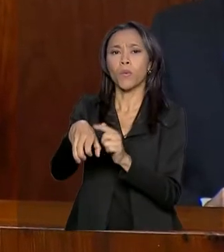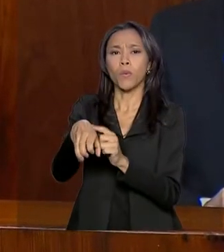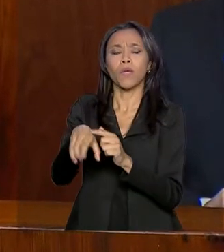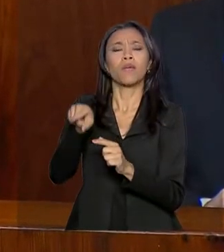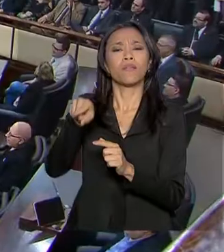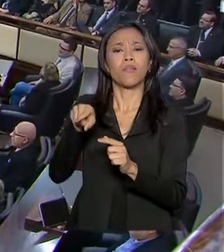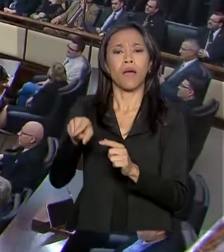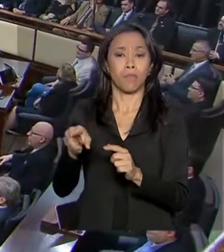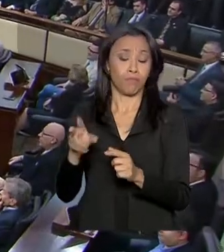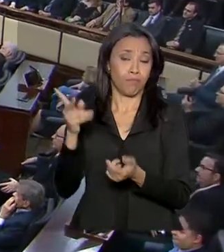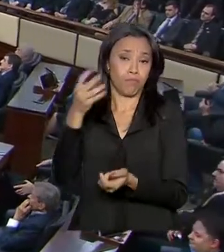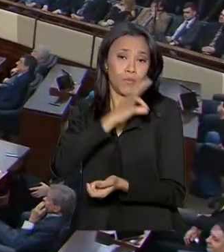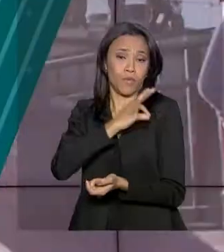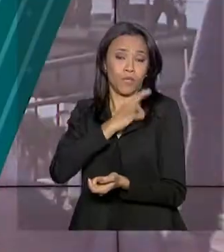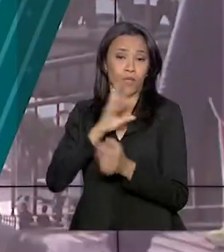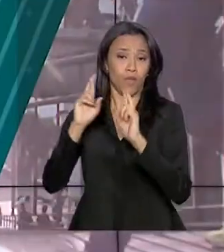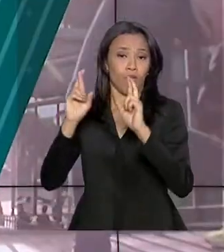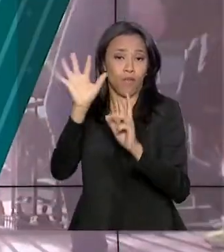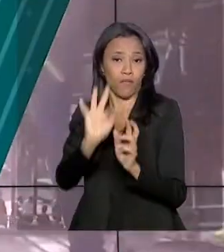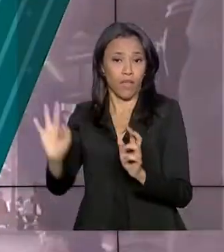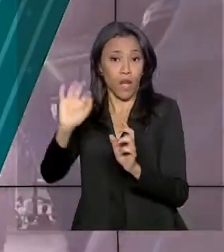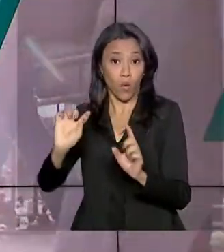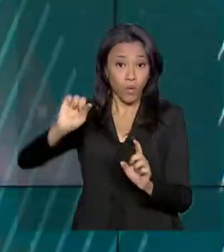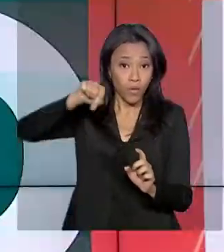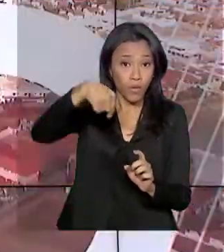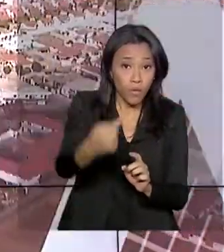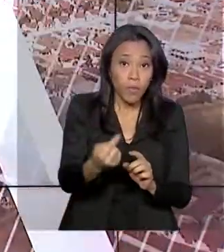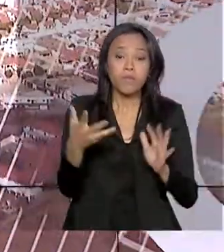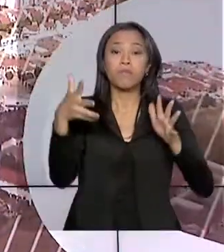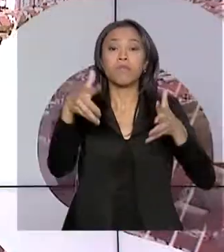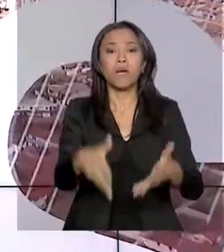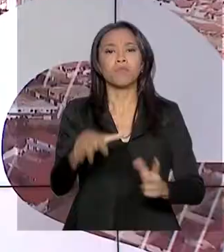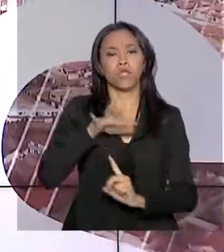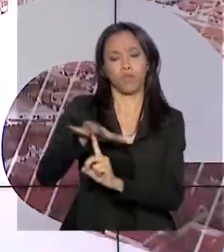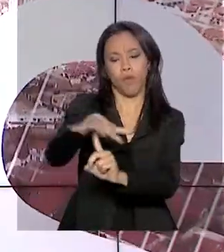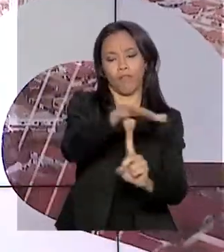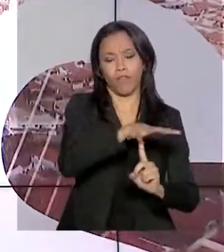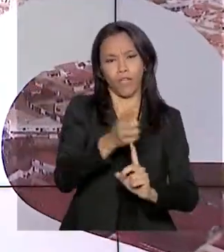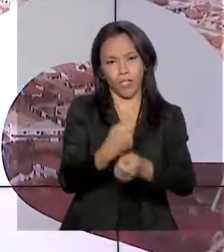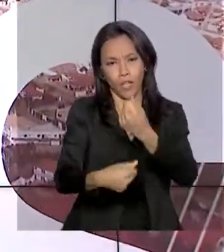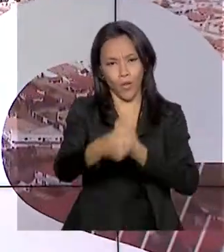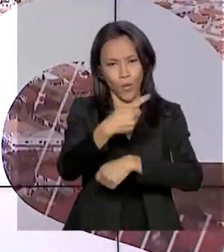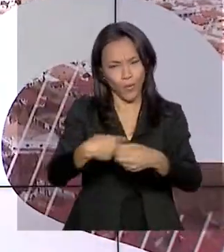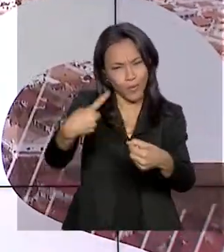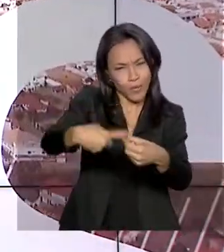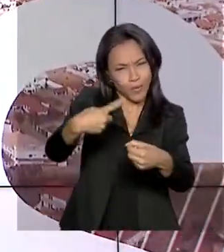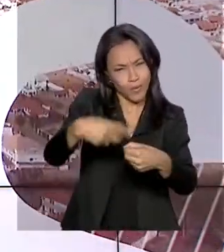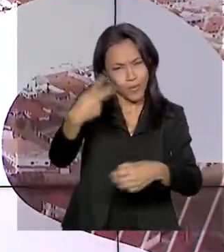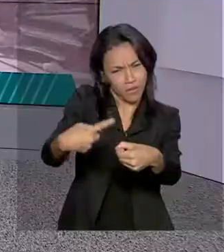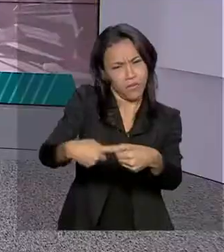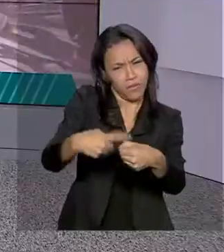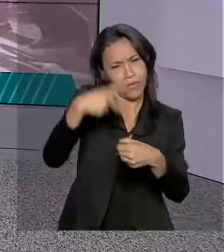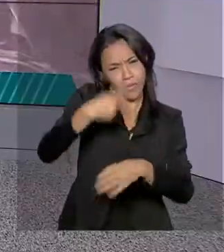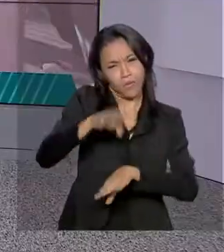da Polícia Rodoviária Federal. Depois, ele participa de uma feira de negócios no interior do Estado.